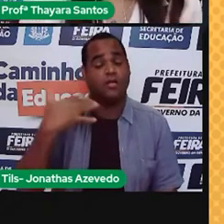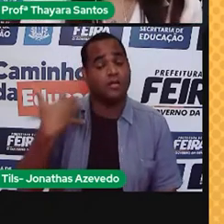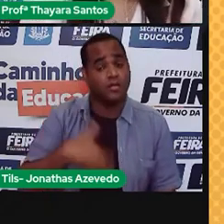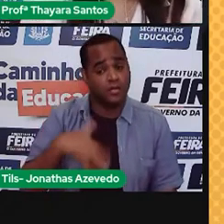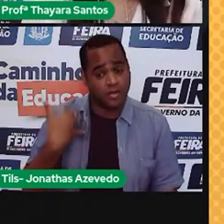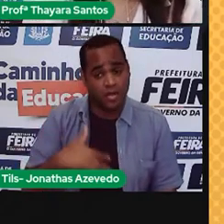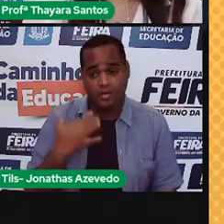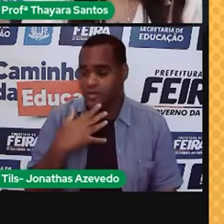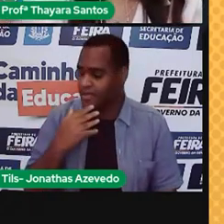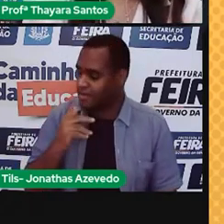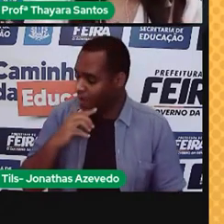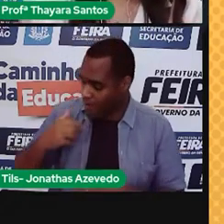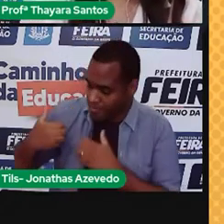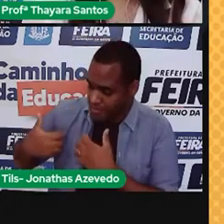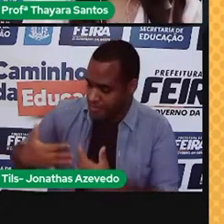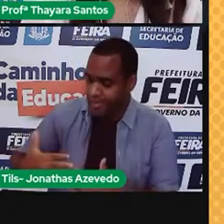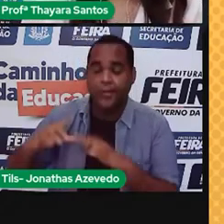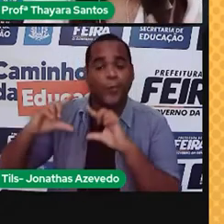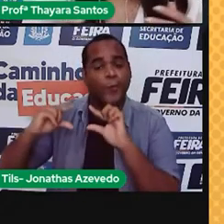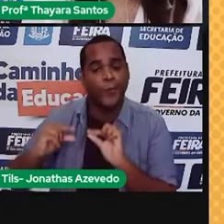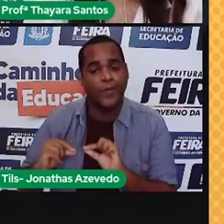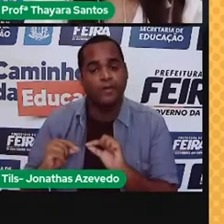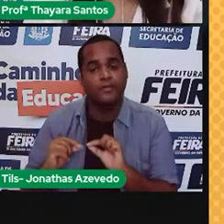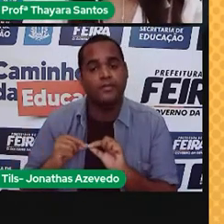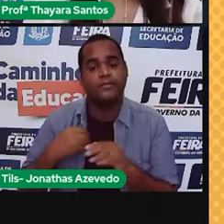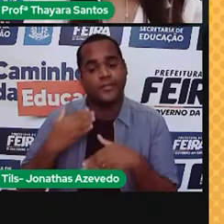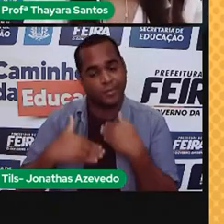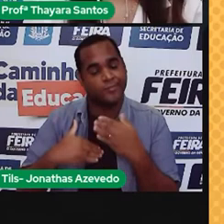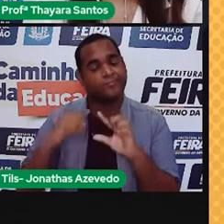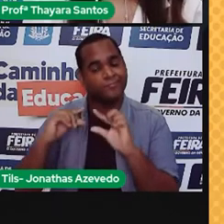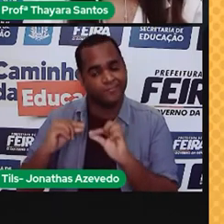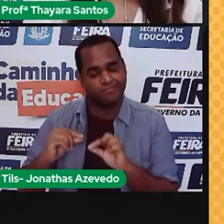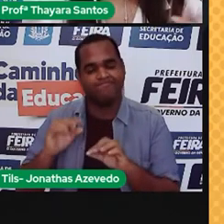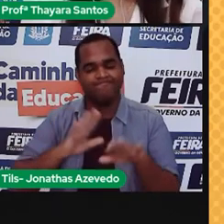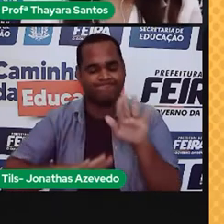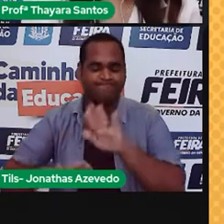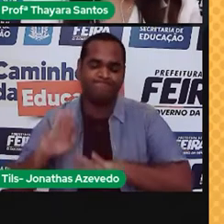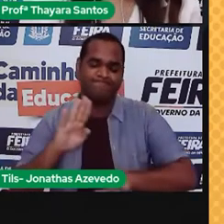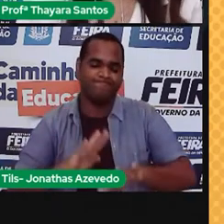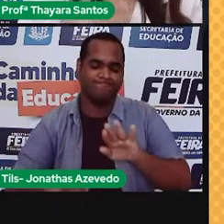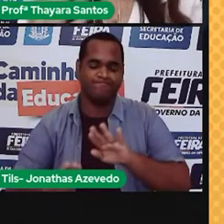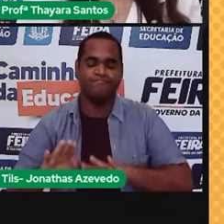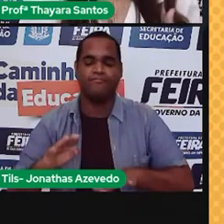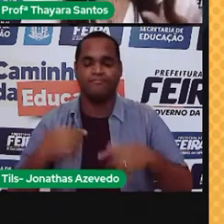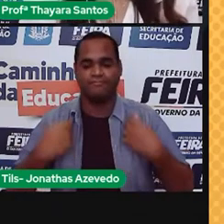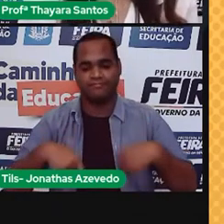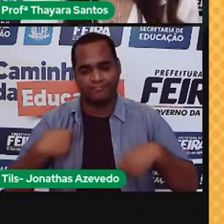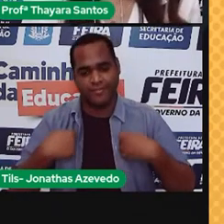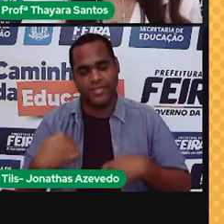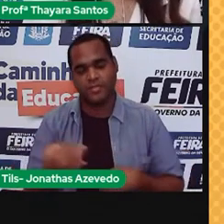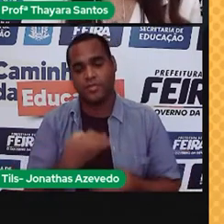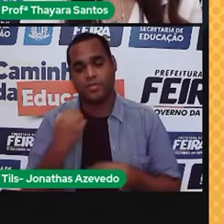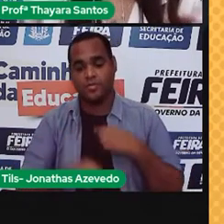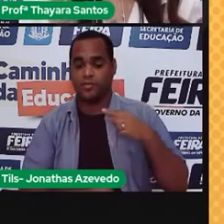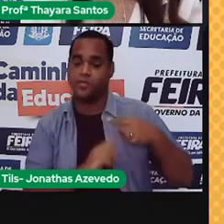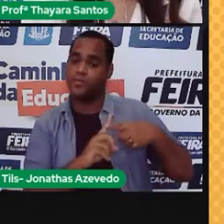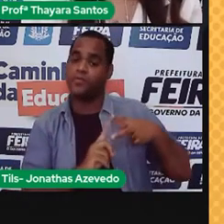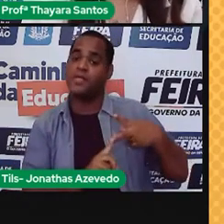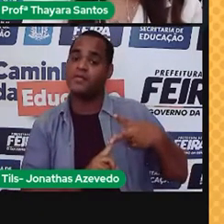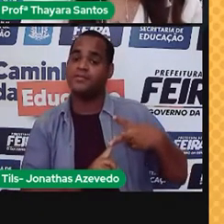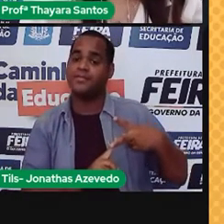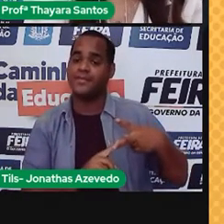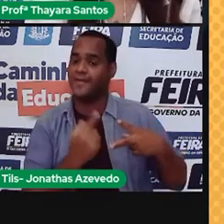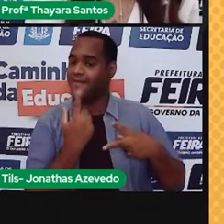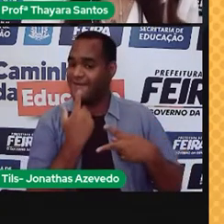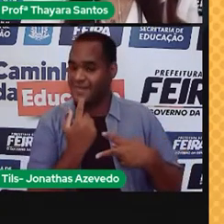reservatório da hidrelétrica está muito baixo, aí a gente entra na bandeira vermelha, que ainda é dividida em duas, né? A